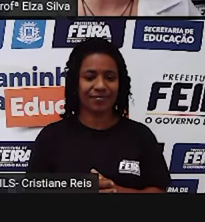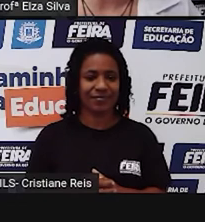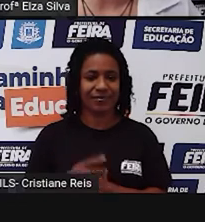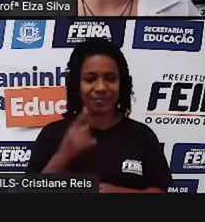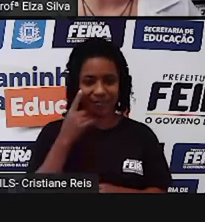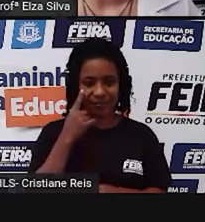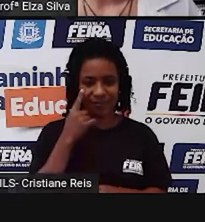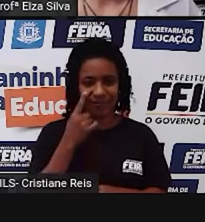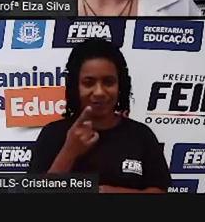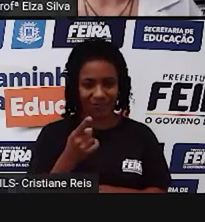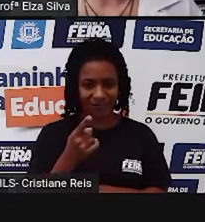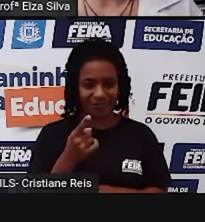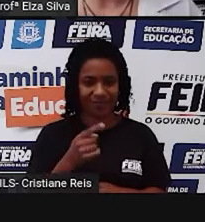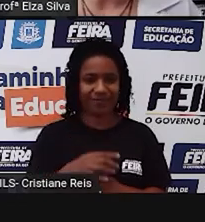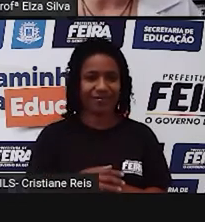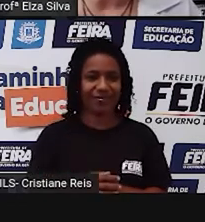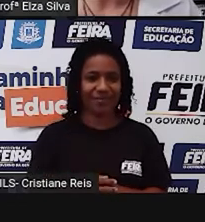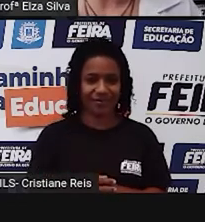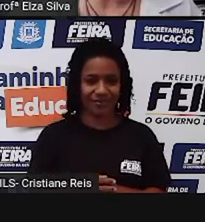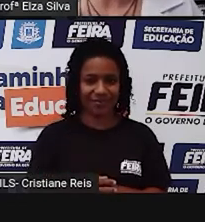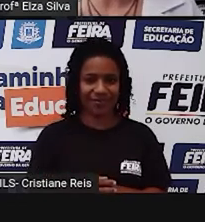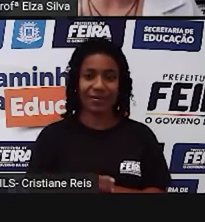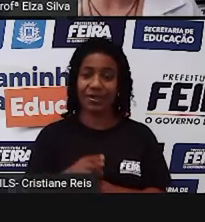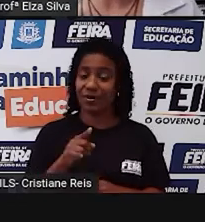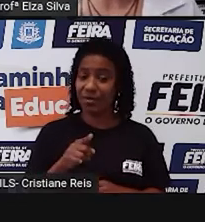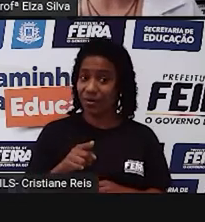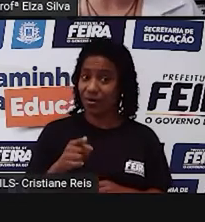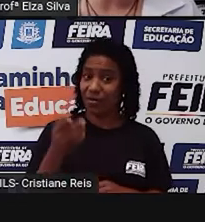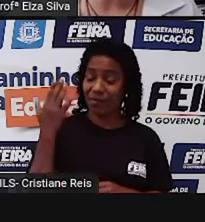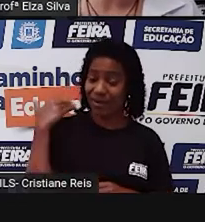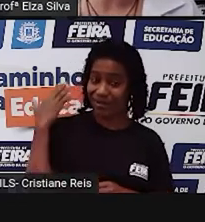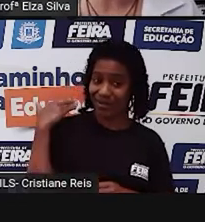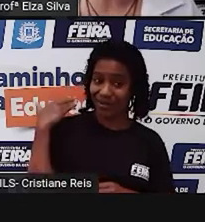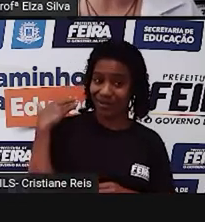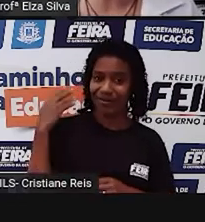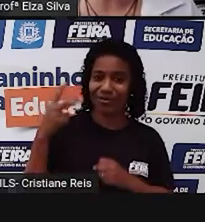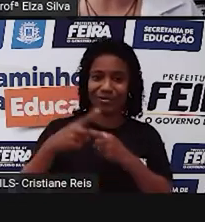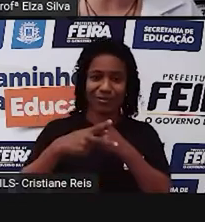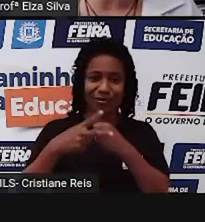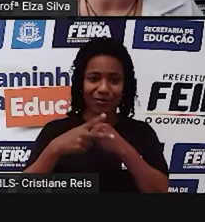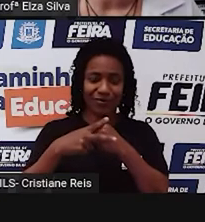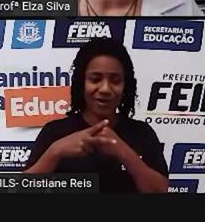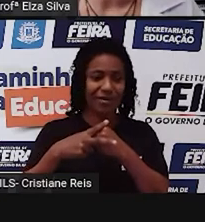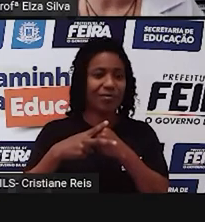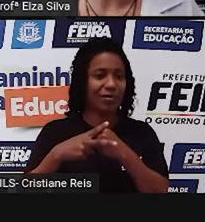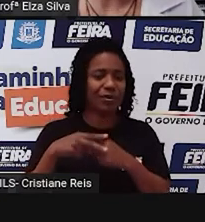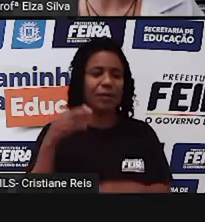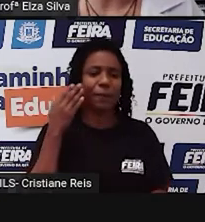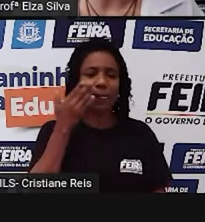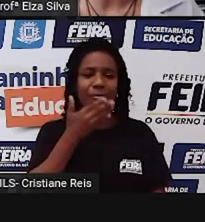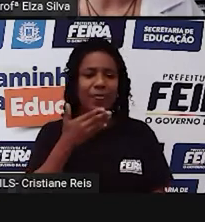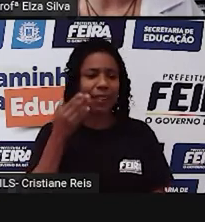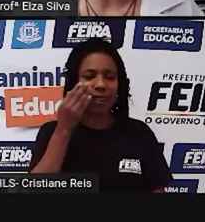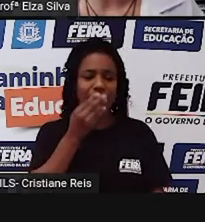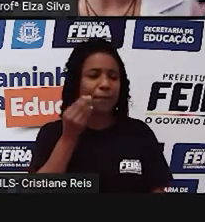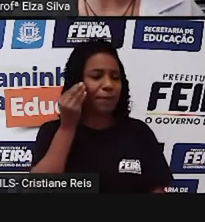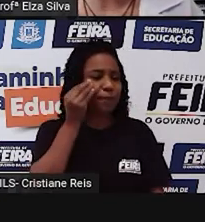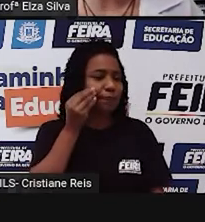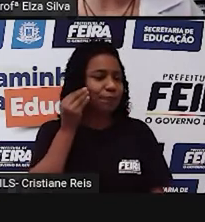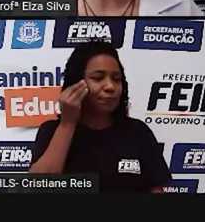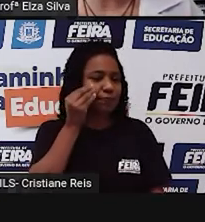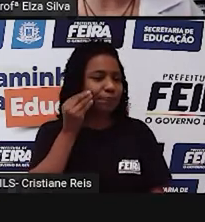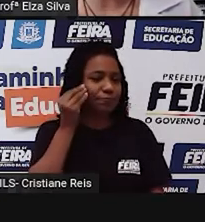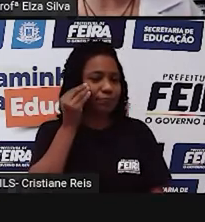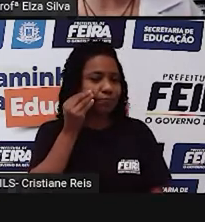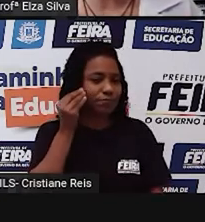derrubar o Just